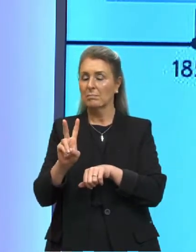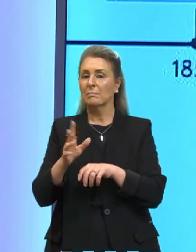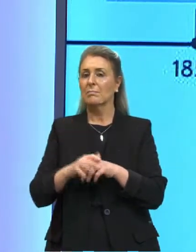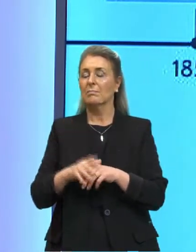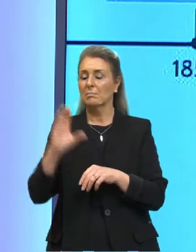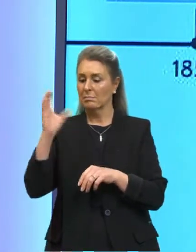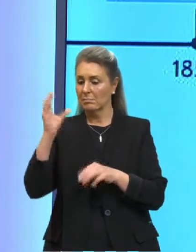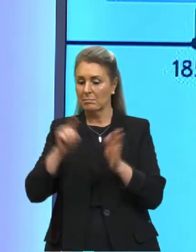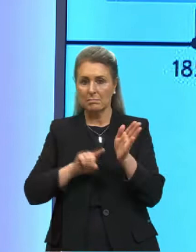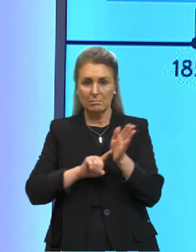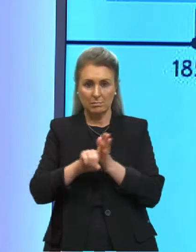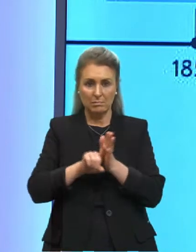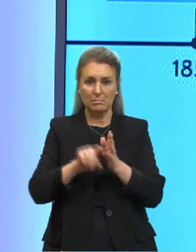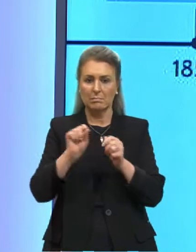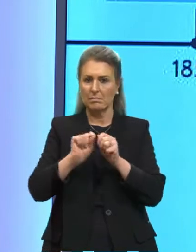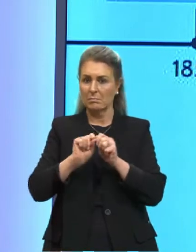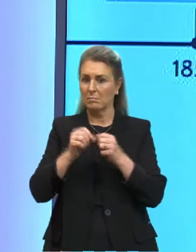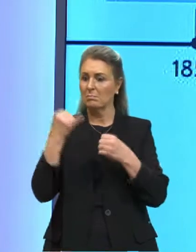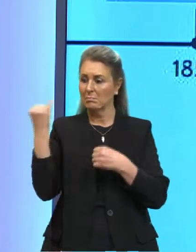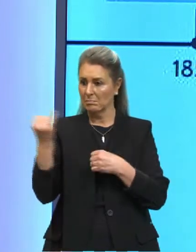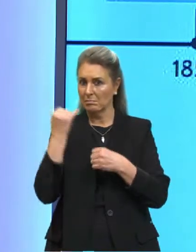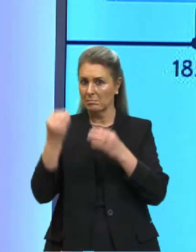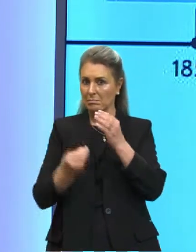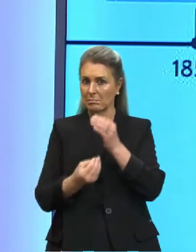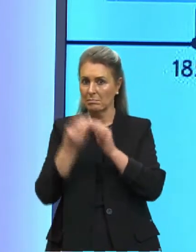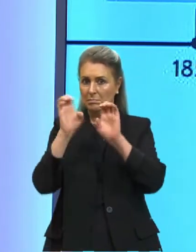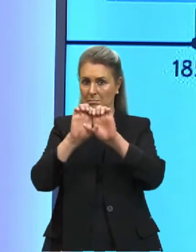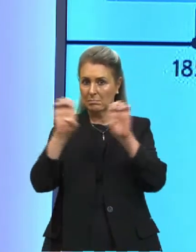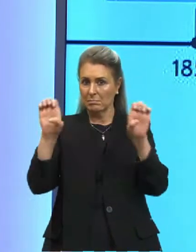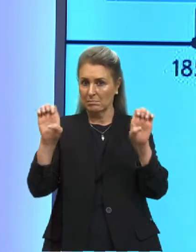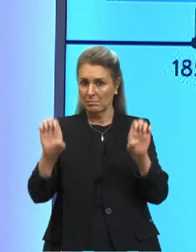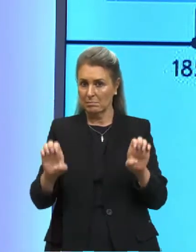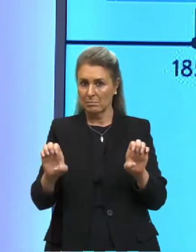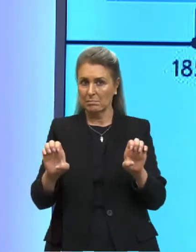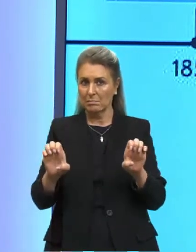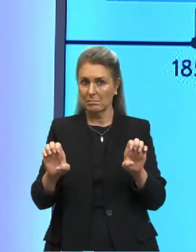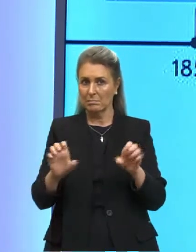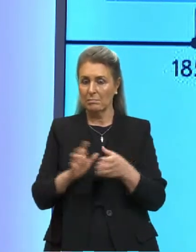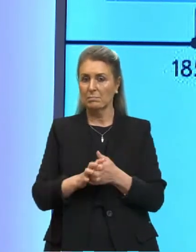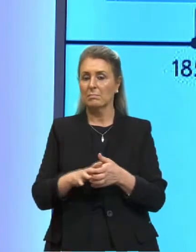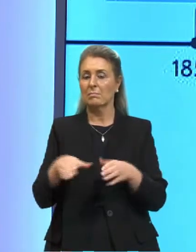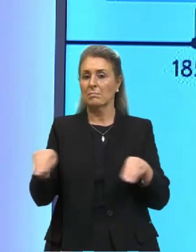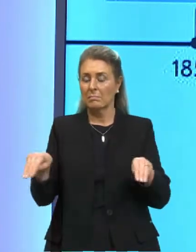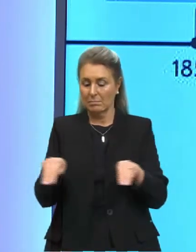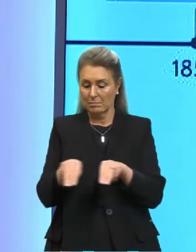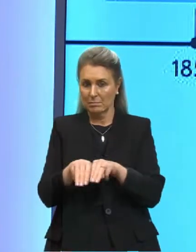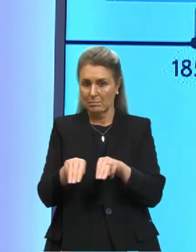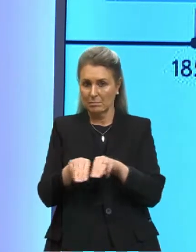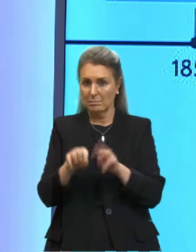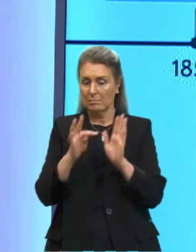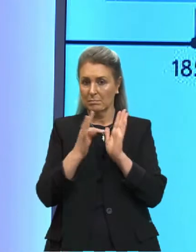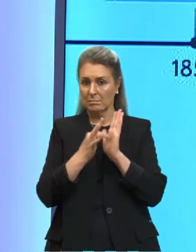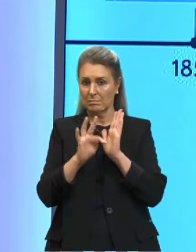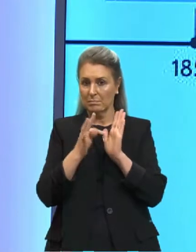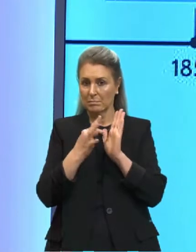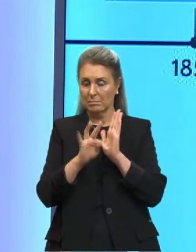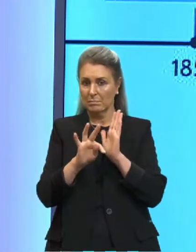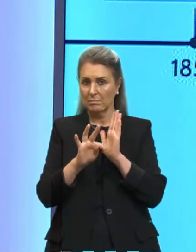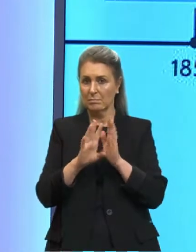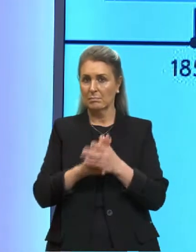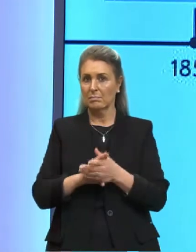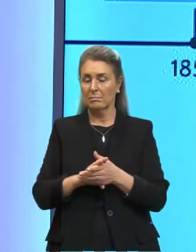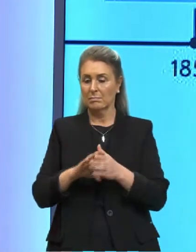cientistas, as equações de Maxwell foram super importantes para a construção da teoria eletromagnética, que é o campo